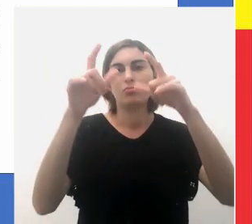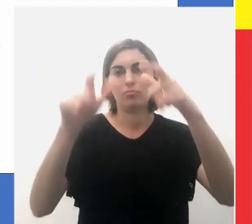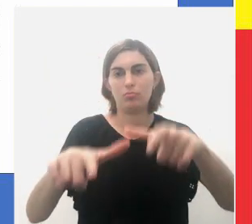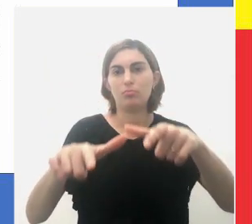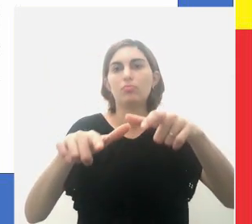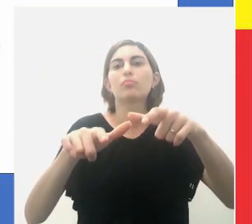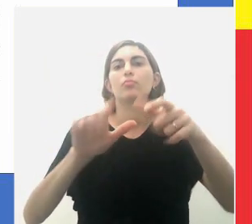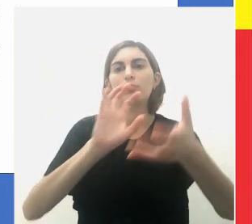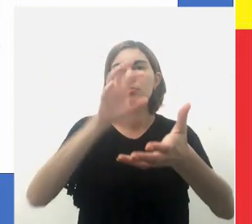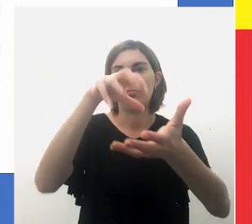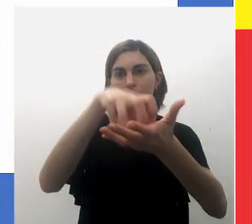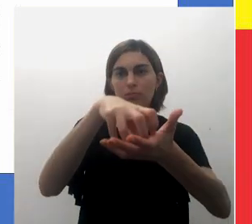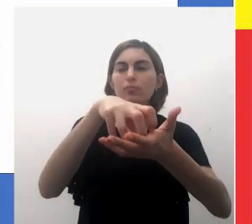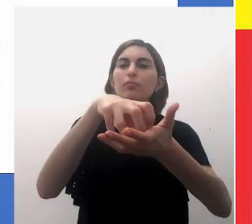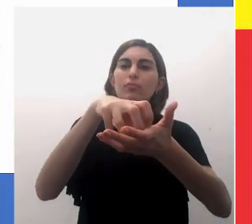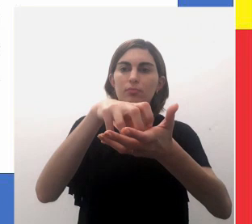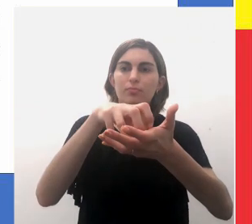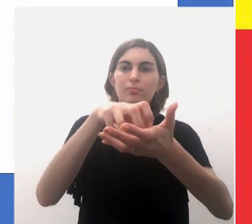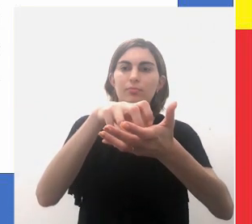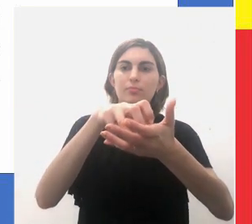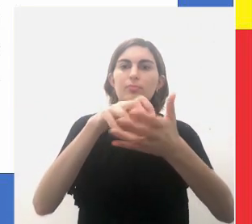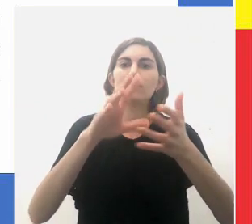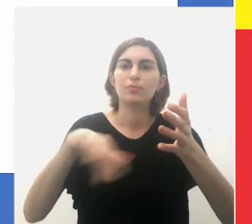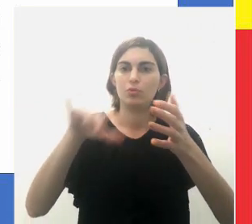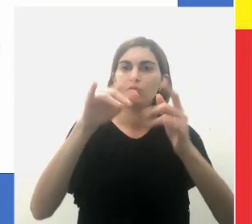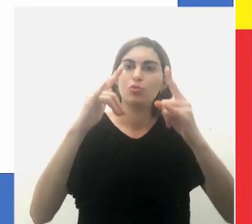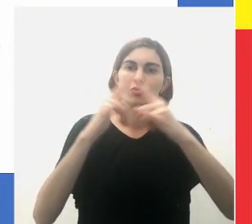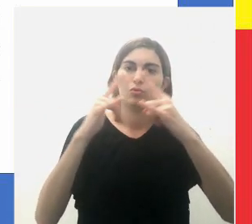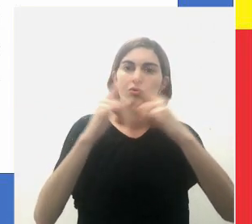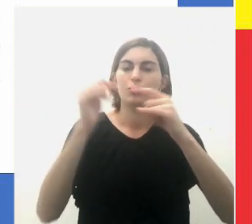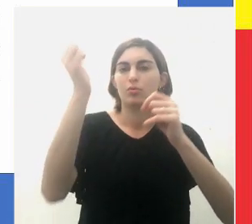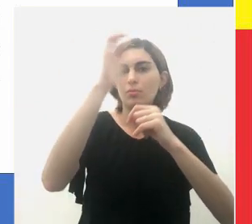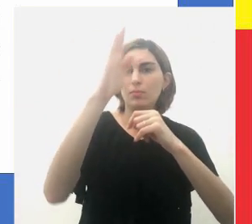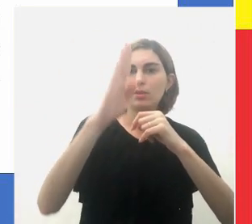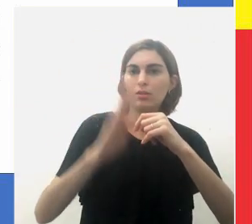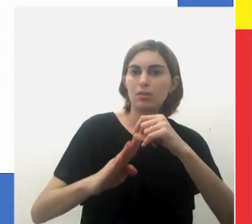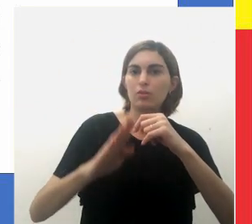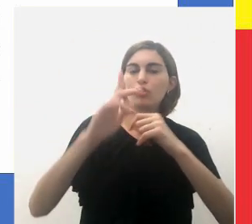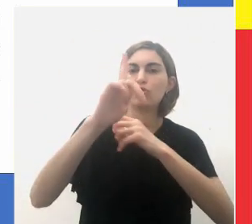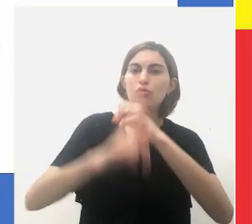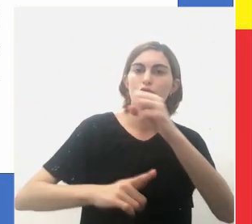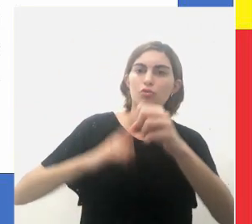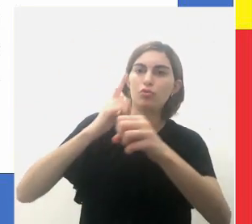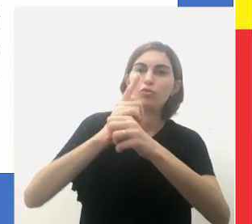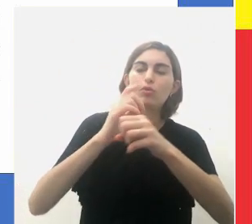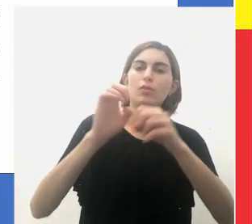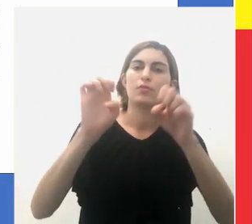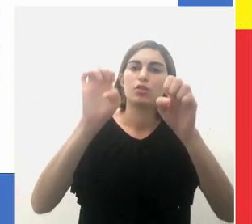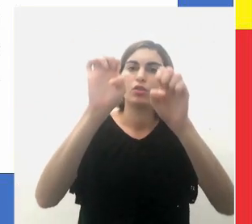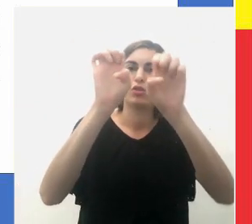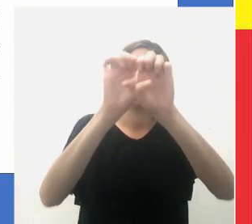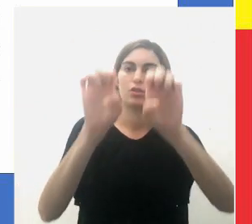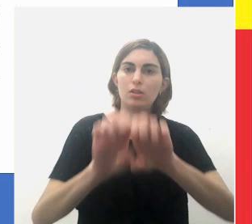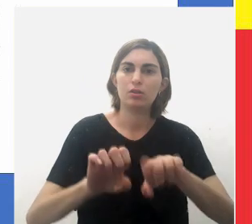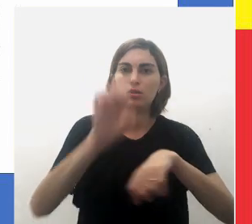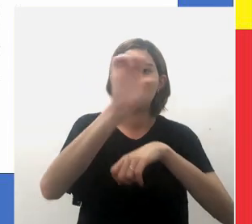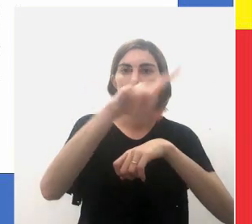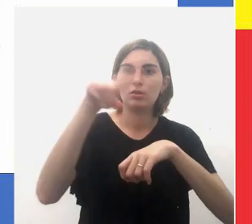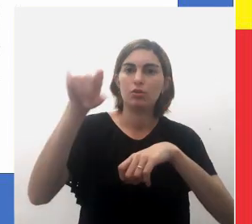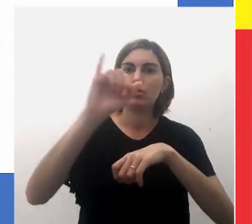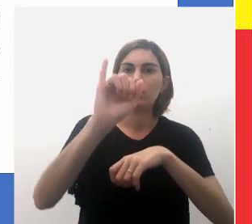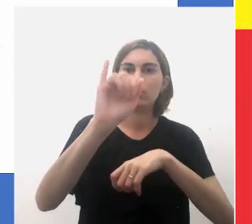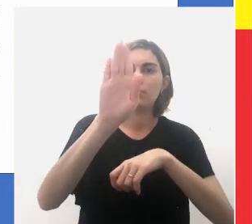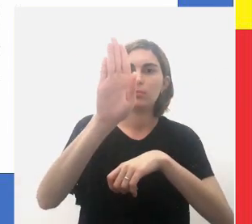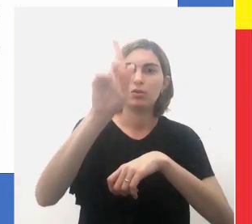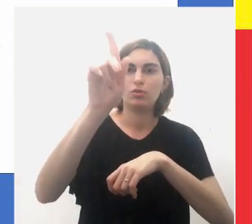fundação de Instituto Brasileiro de Geografia Estatística IBGE.